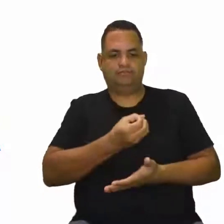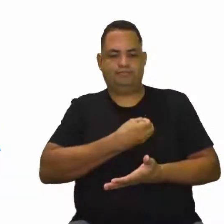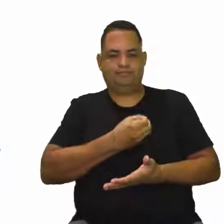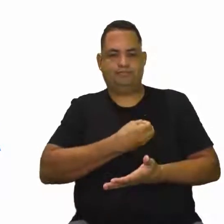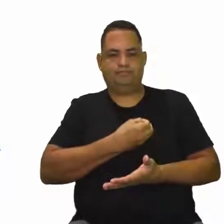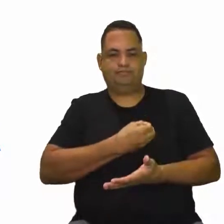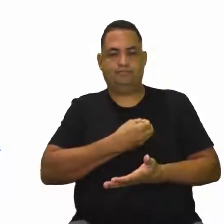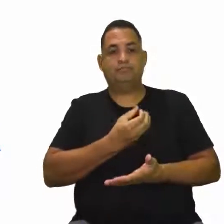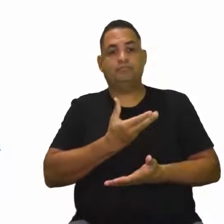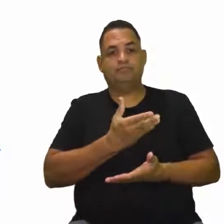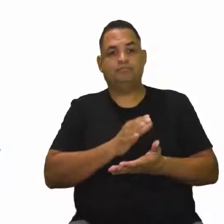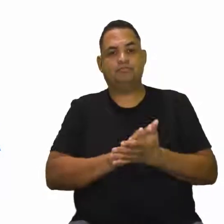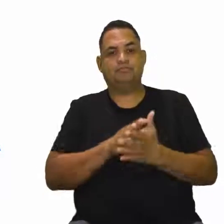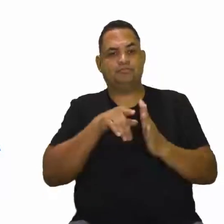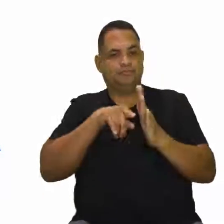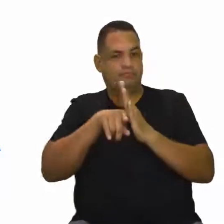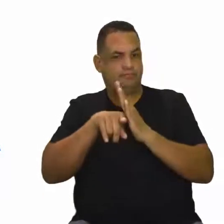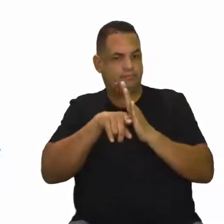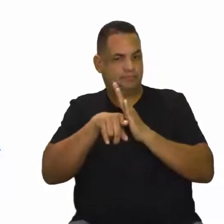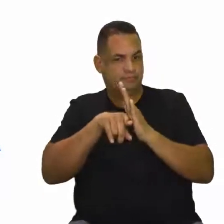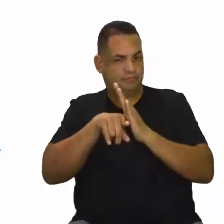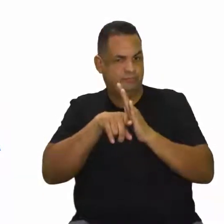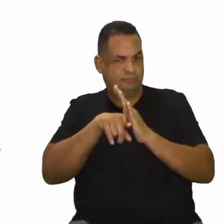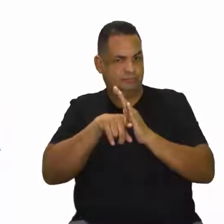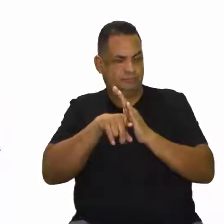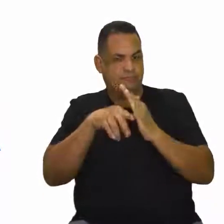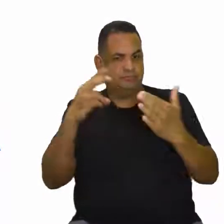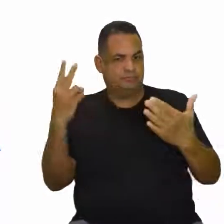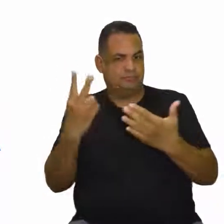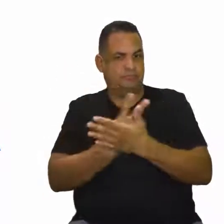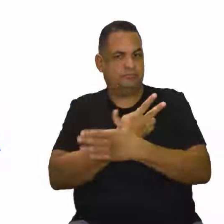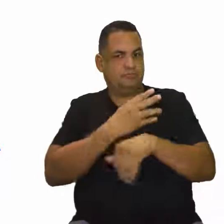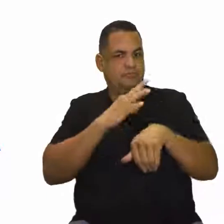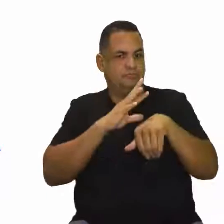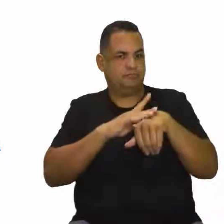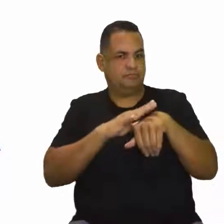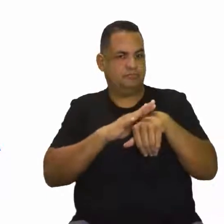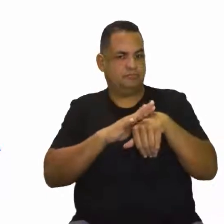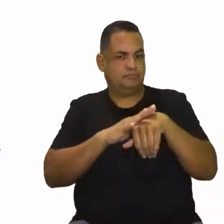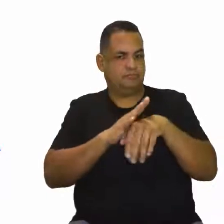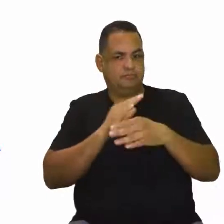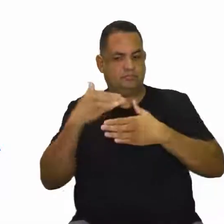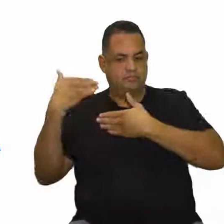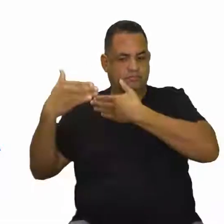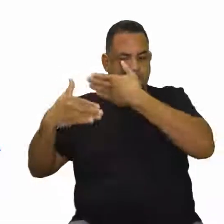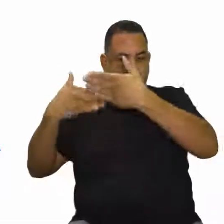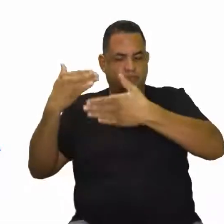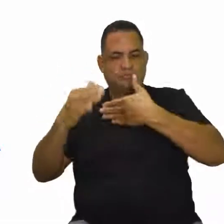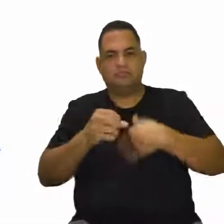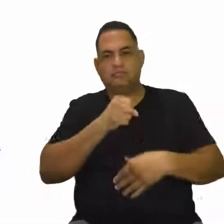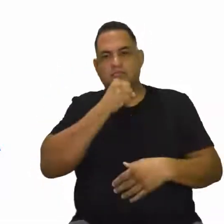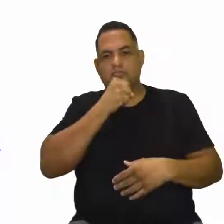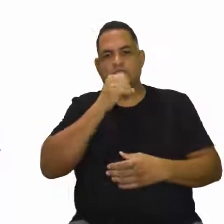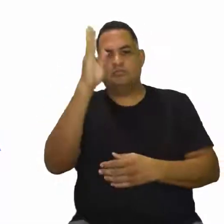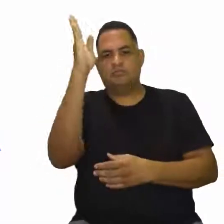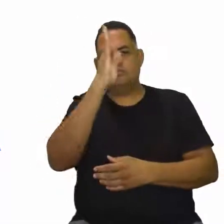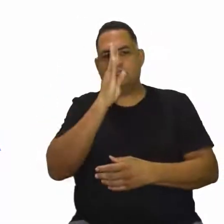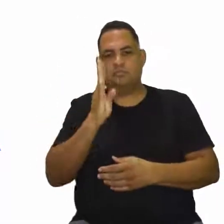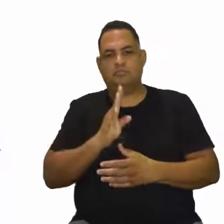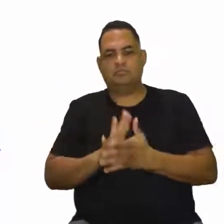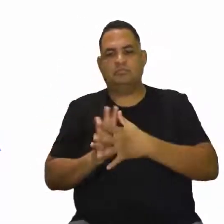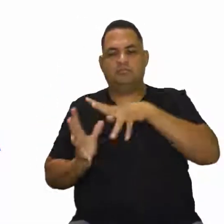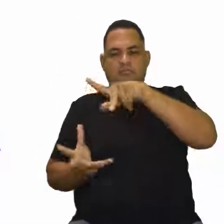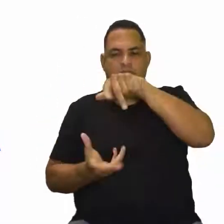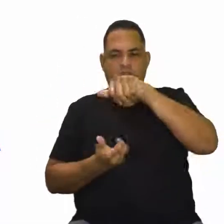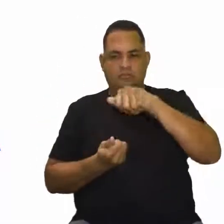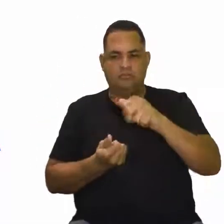indicadores epidemiológicos do envelhecimento. Onde, profe? No Brasil e no